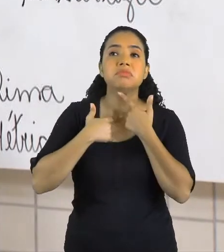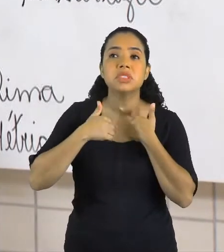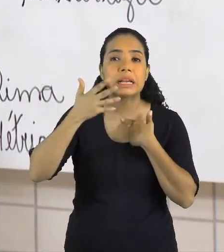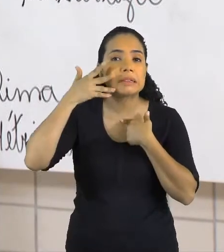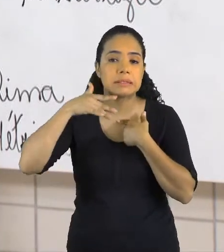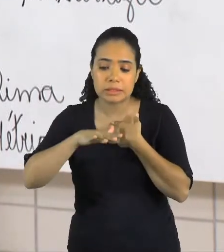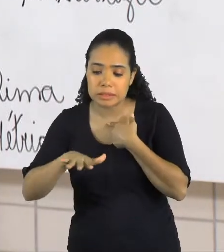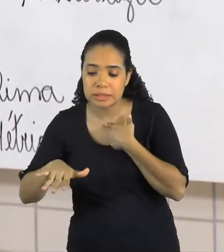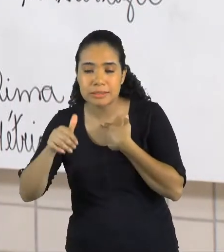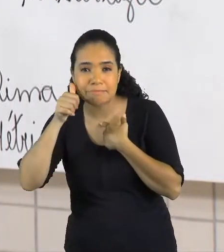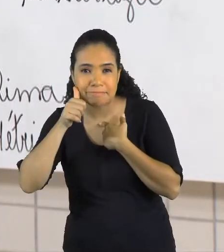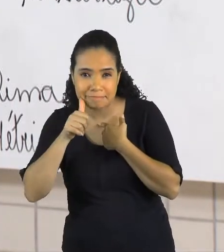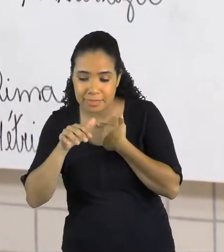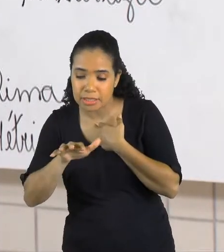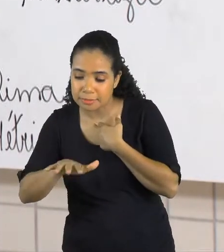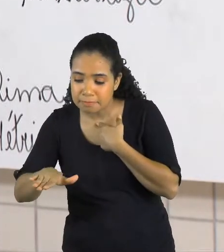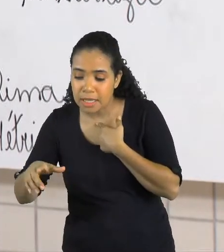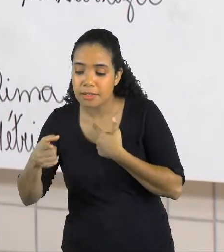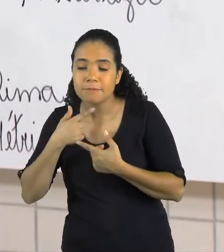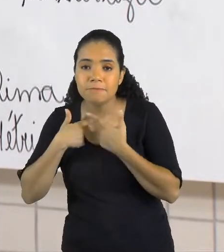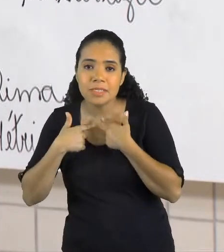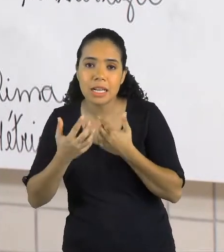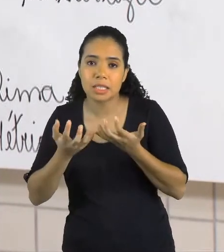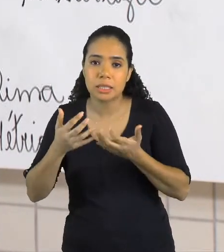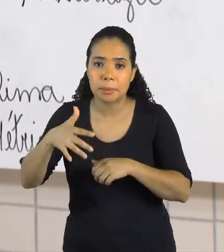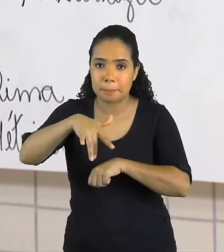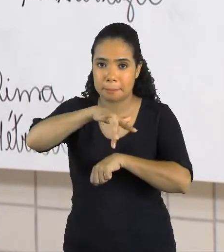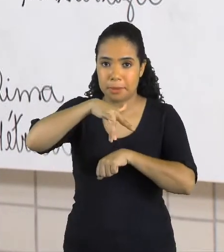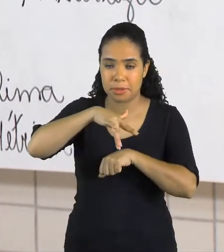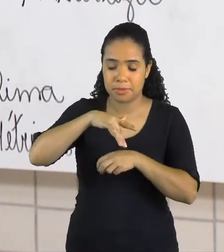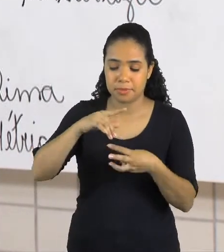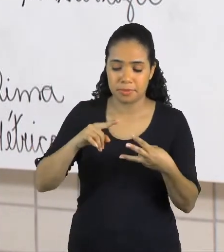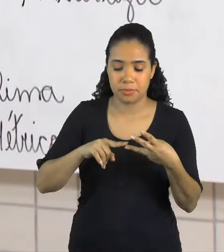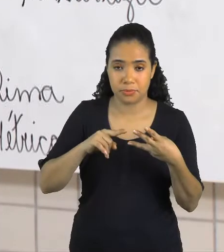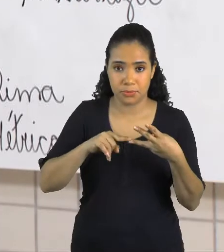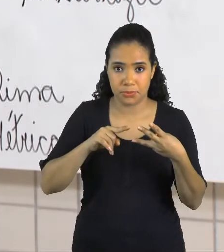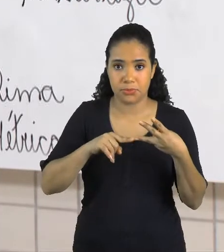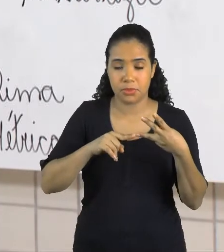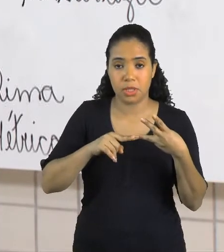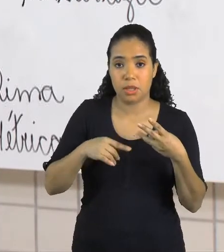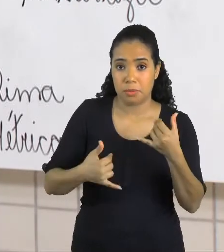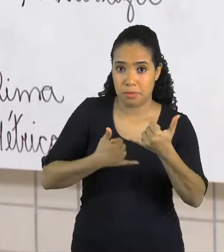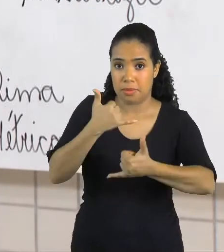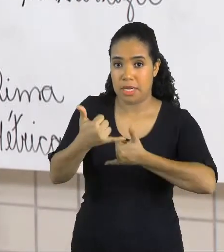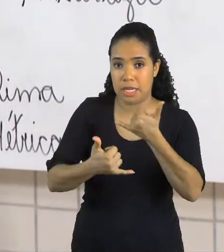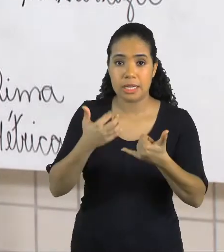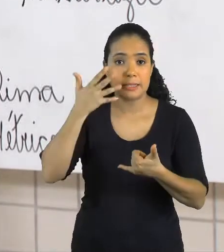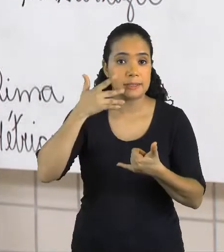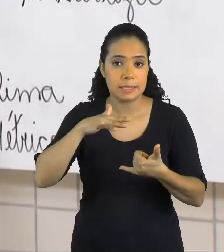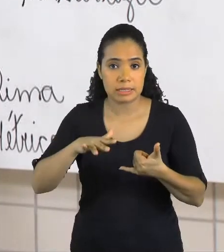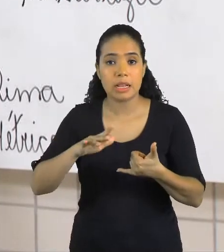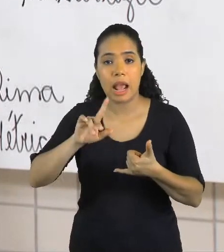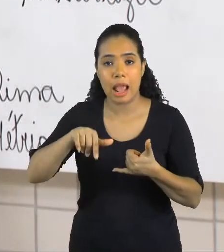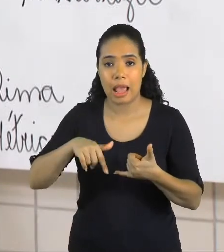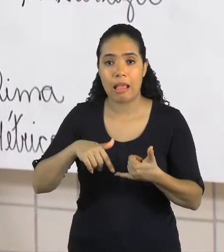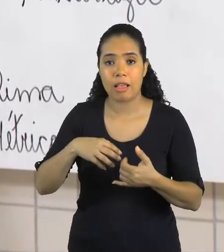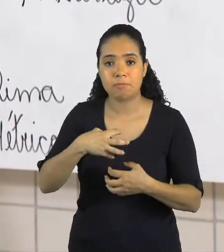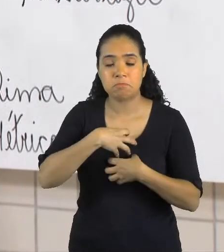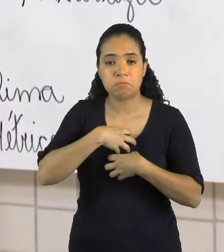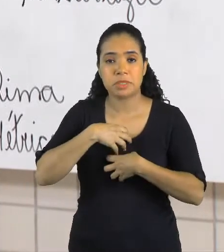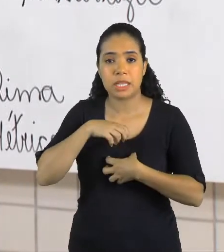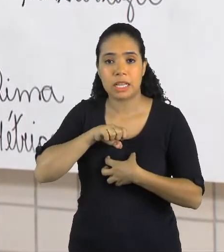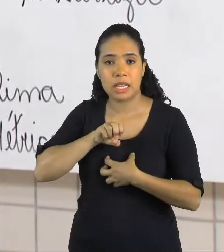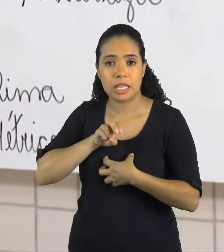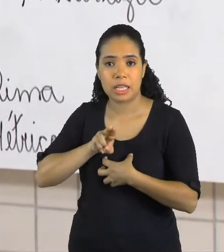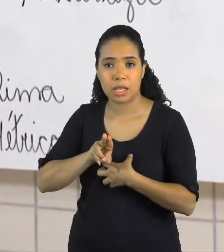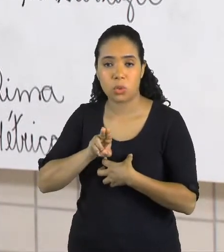uma bailarina. E o próximo Brinquedo de Criança também antecipa o desejo do eu lírico. O eu lírico,